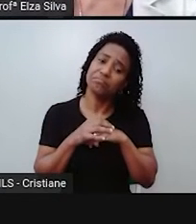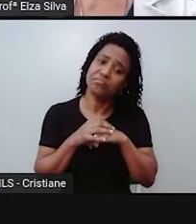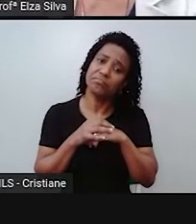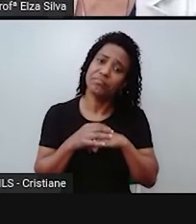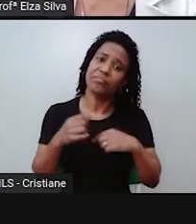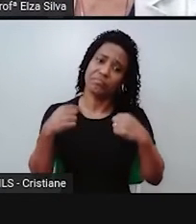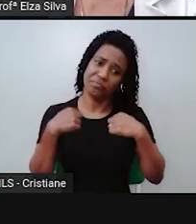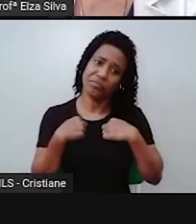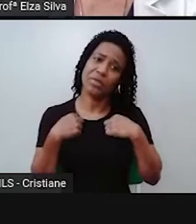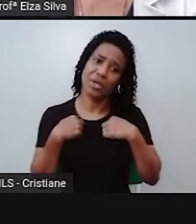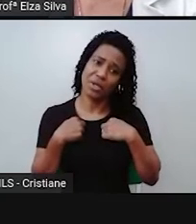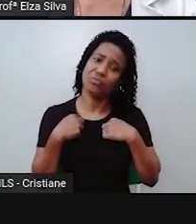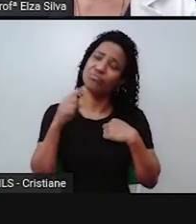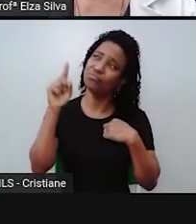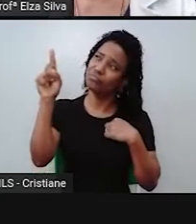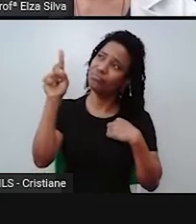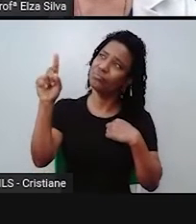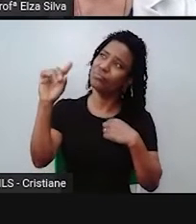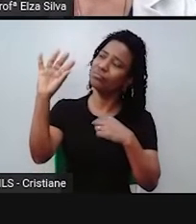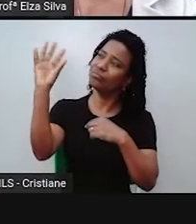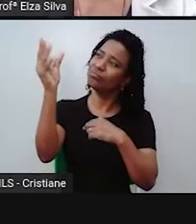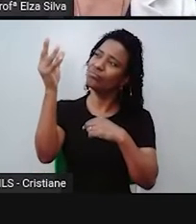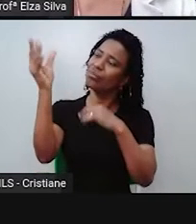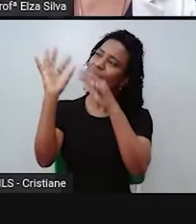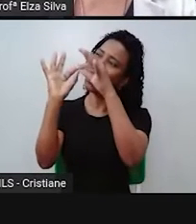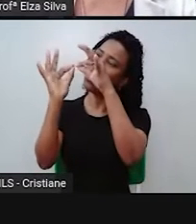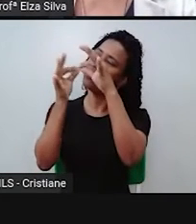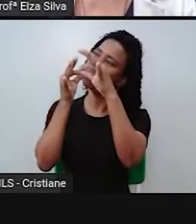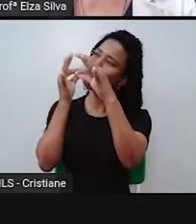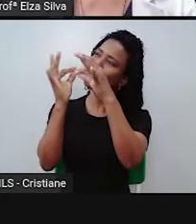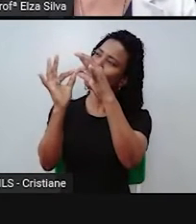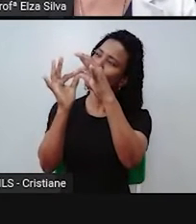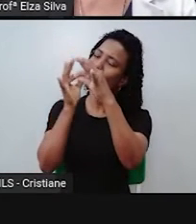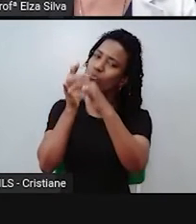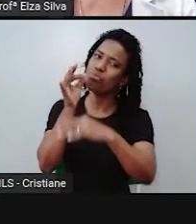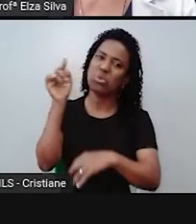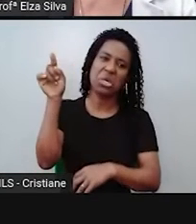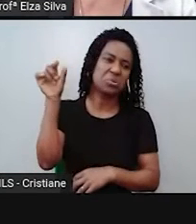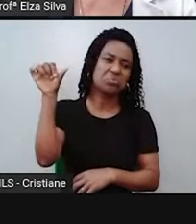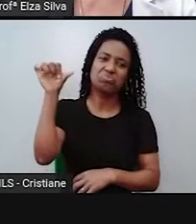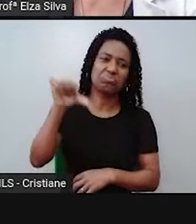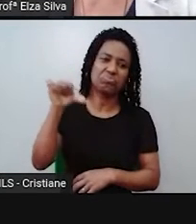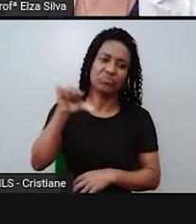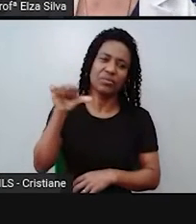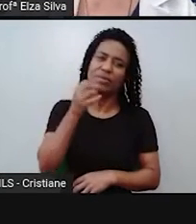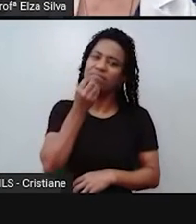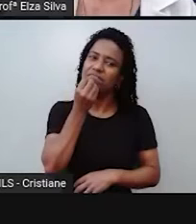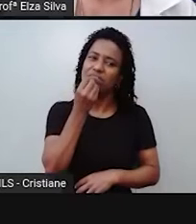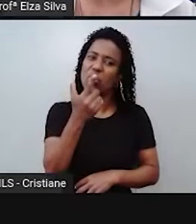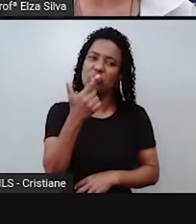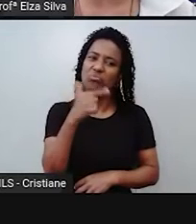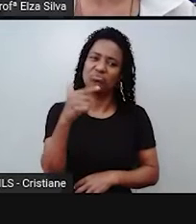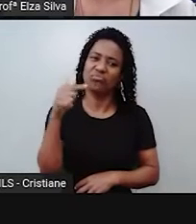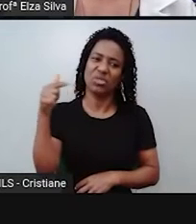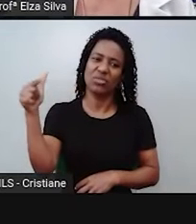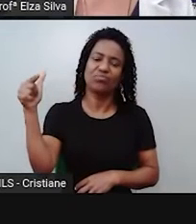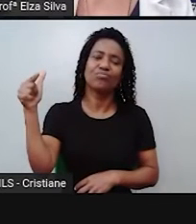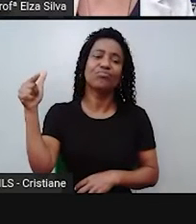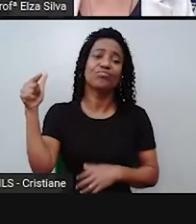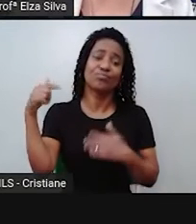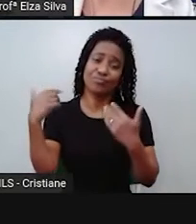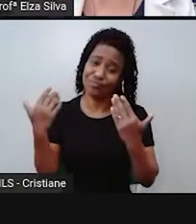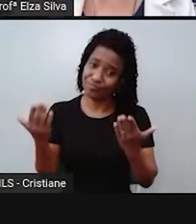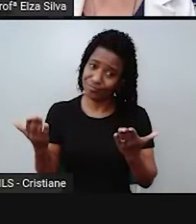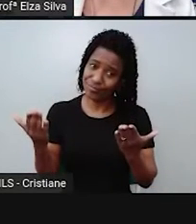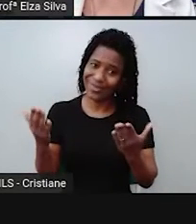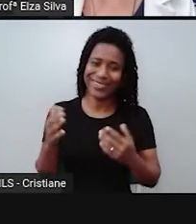de que as uvas estavam azedas de qualquer maneira. Como toda fábula termina